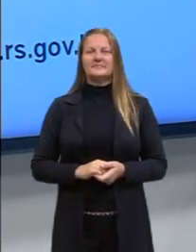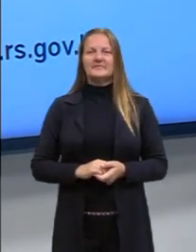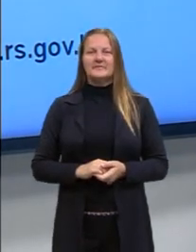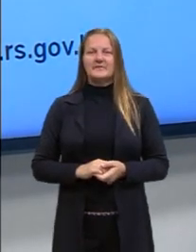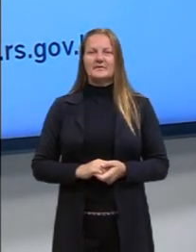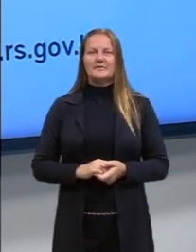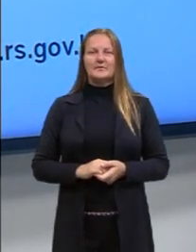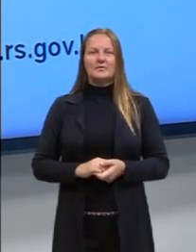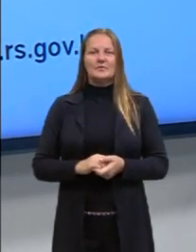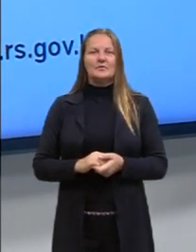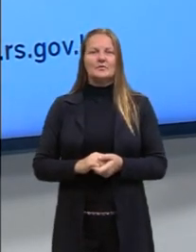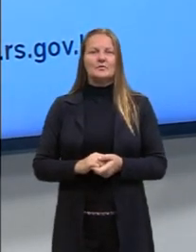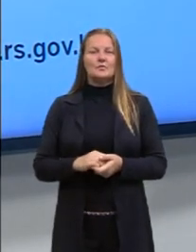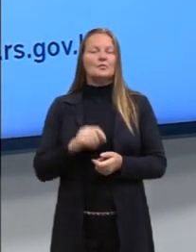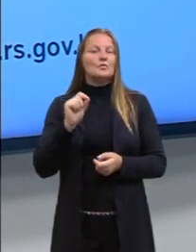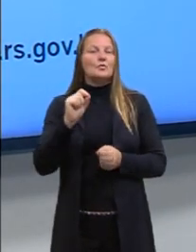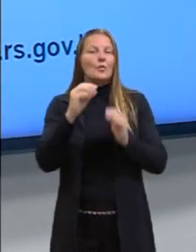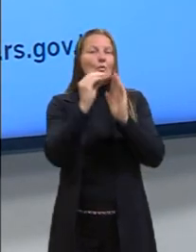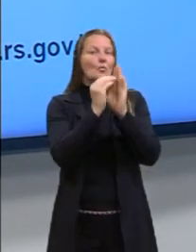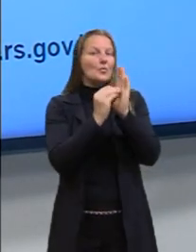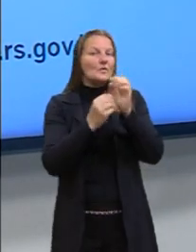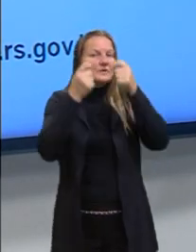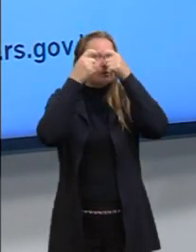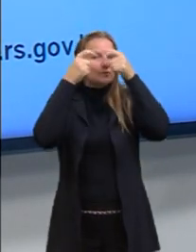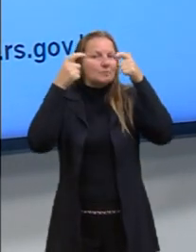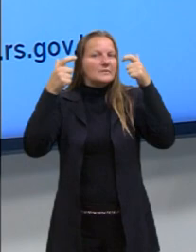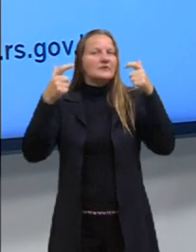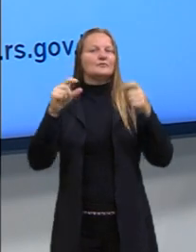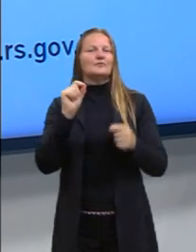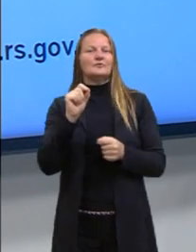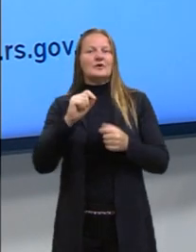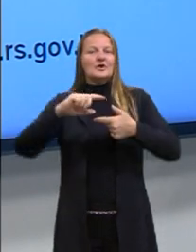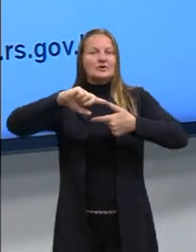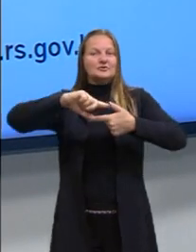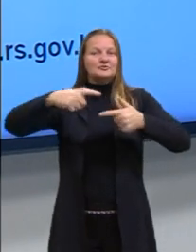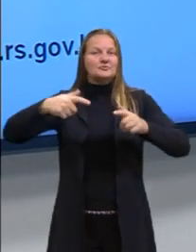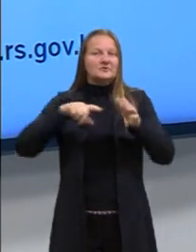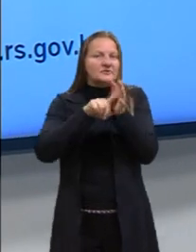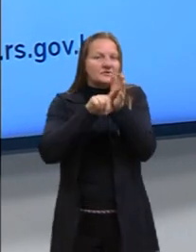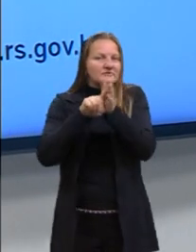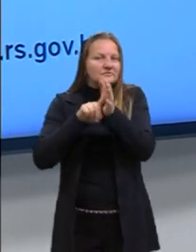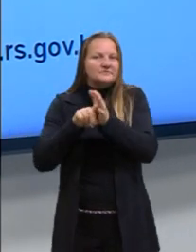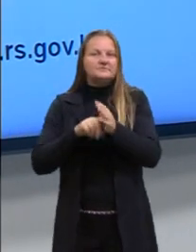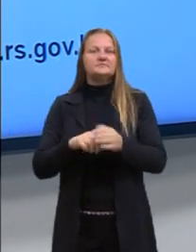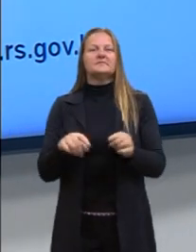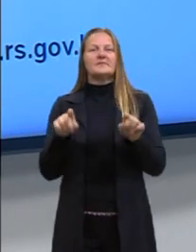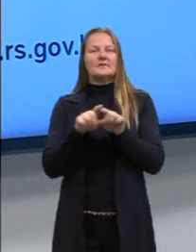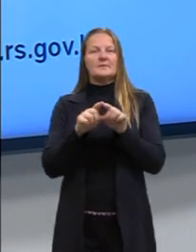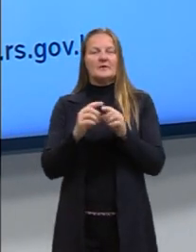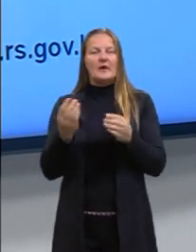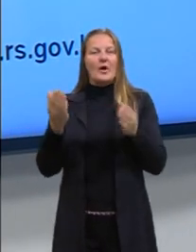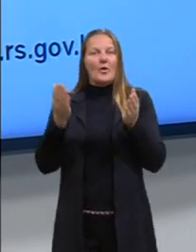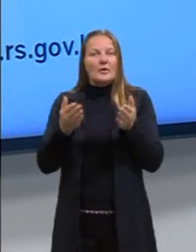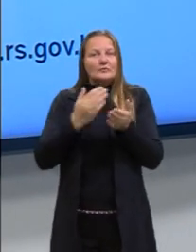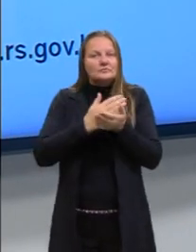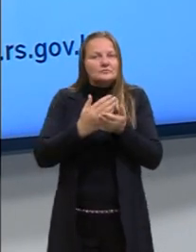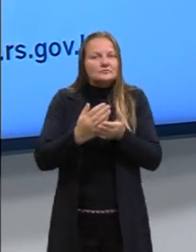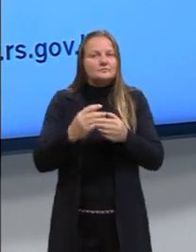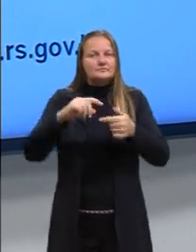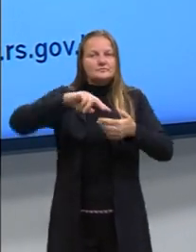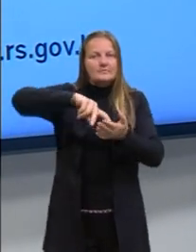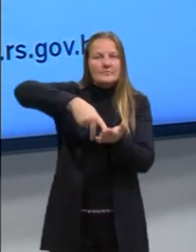dando continuidade nos nossos conhecimentos aí da geometria analítica. Já entramos no estudo das